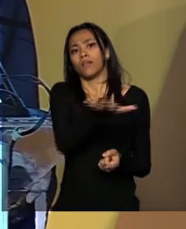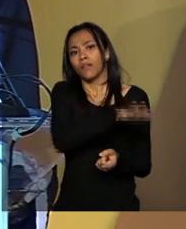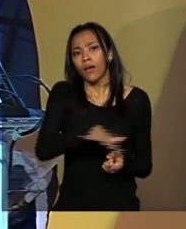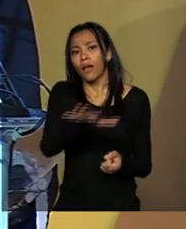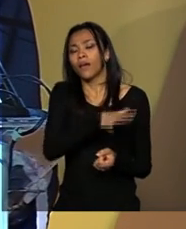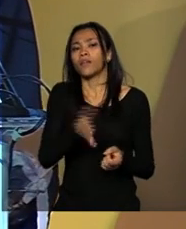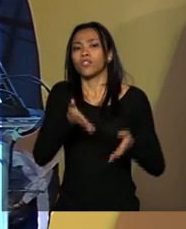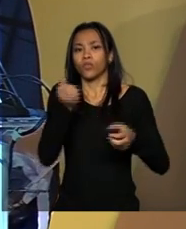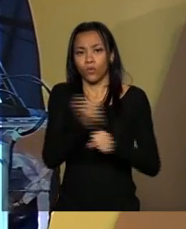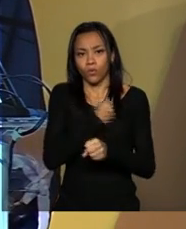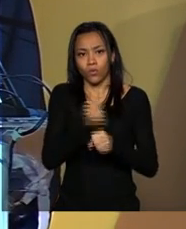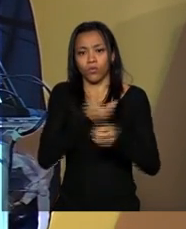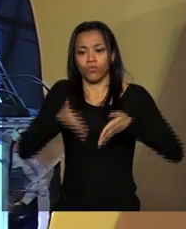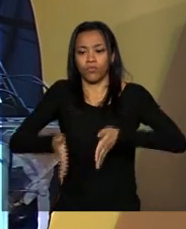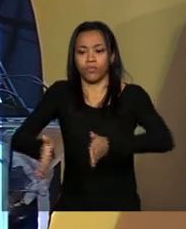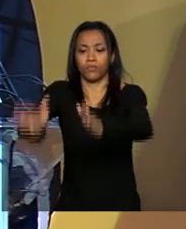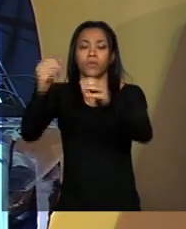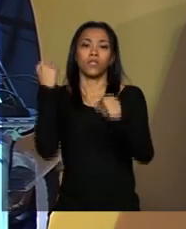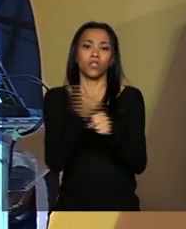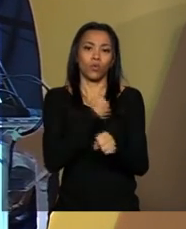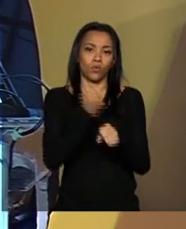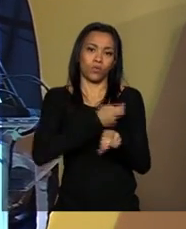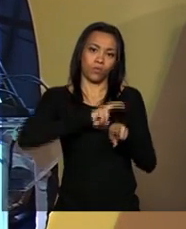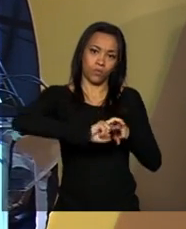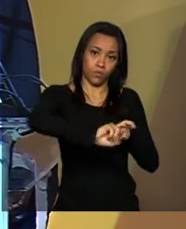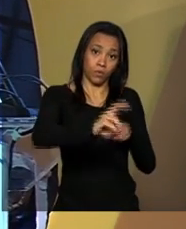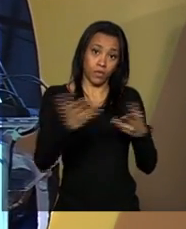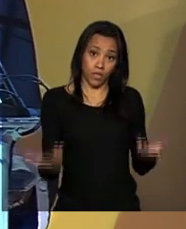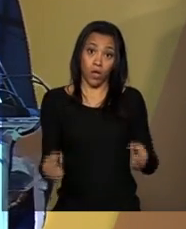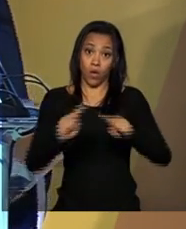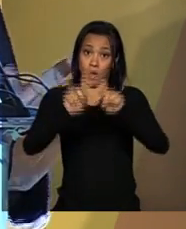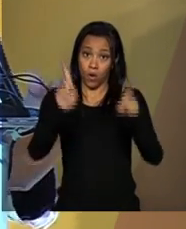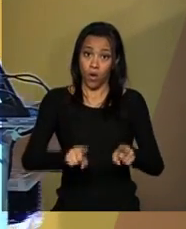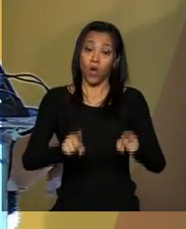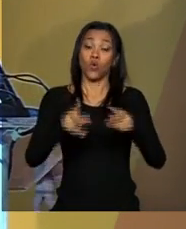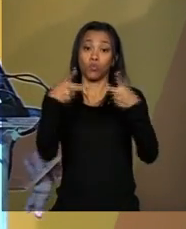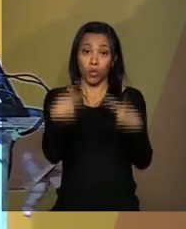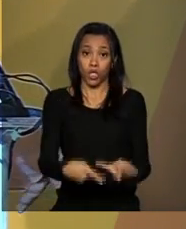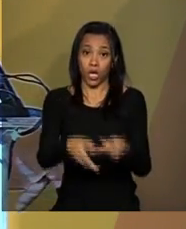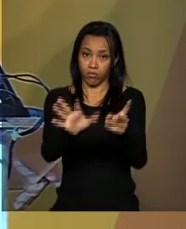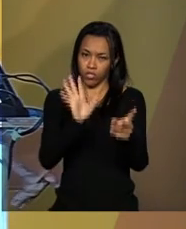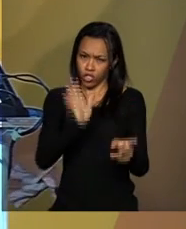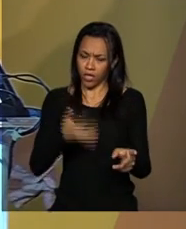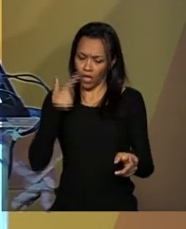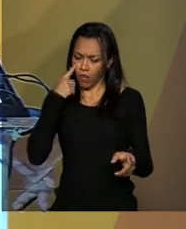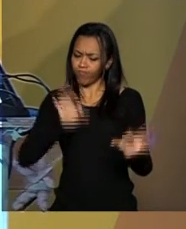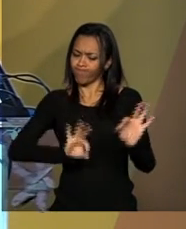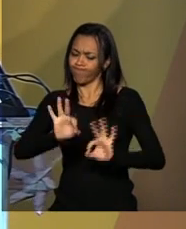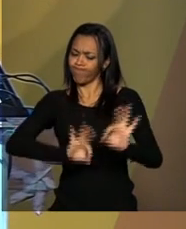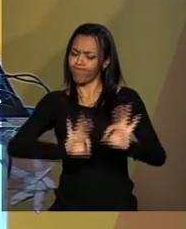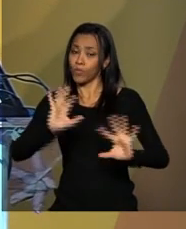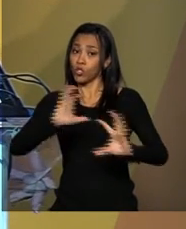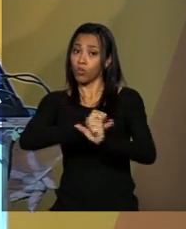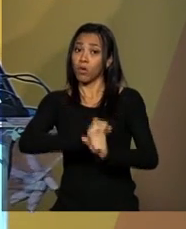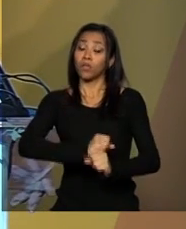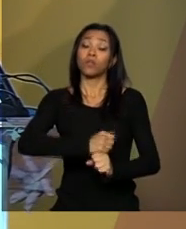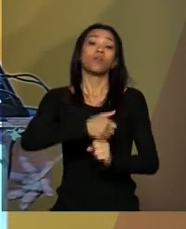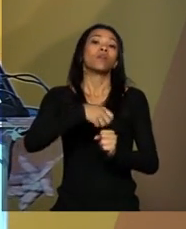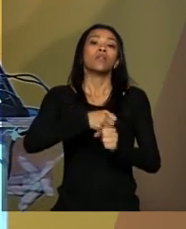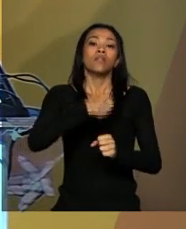em ferrovias. Nesse caso, os projetos em análise sintetizando somam 31 bilhões de reais